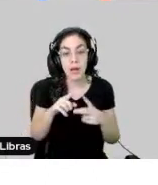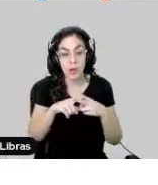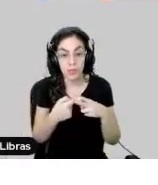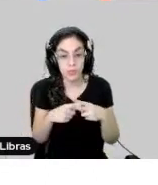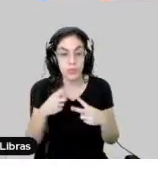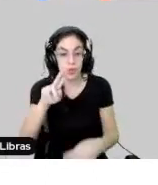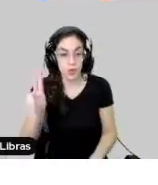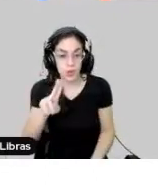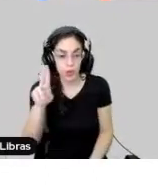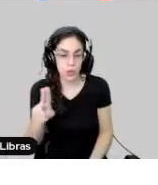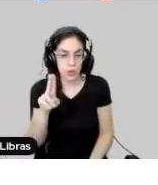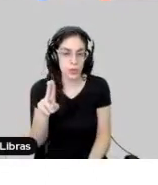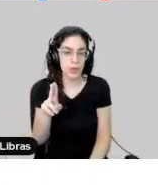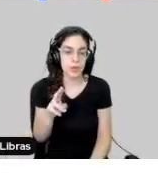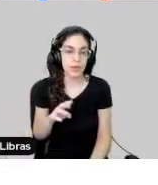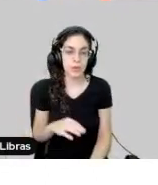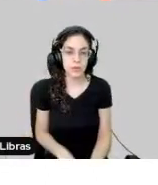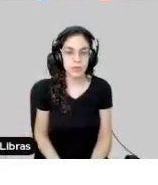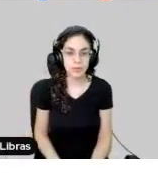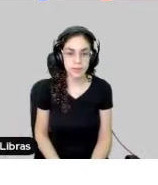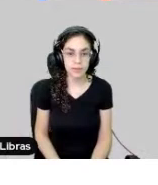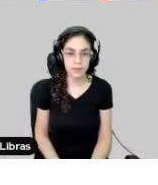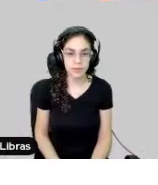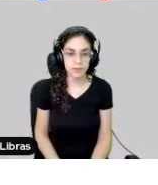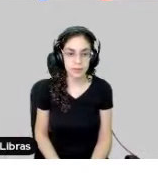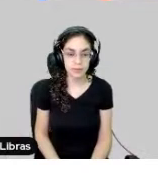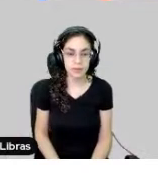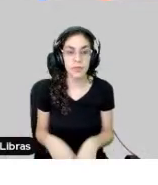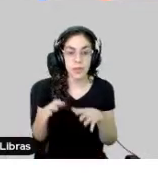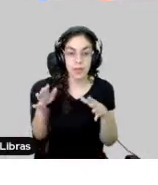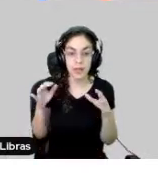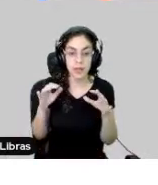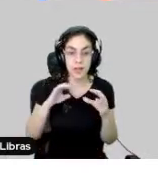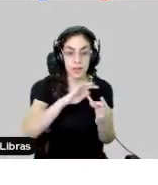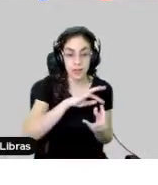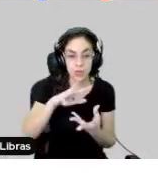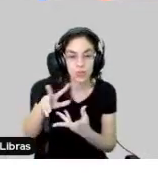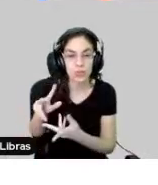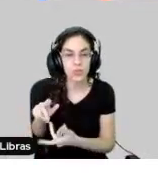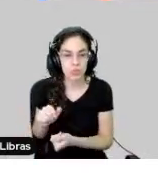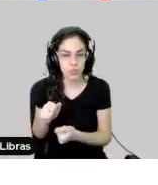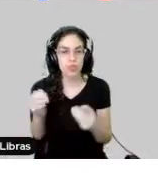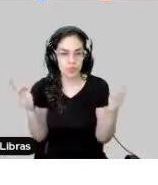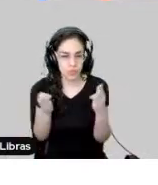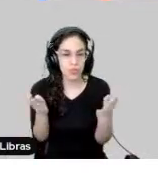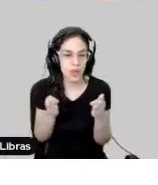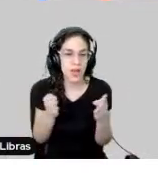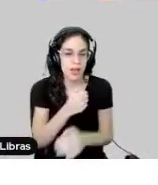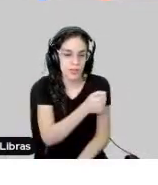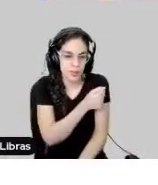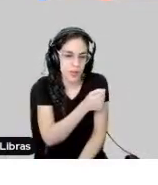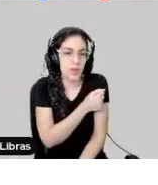Ela é, literalmente, ela já está internalizada e adotada em massa aqui pelos alunos e pelos